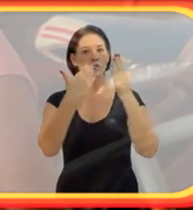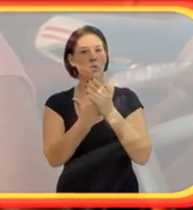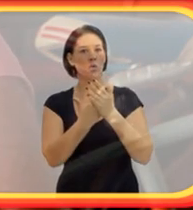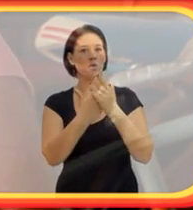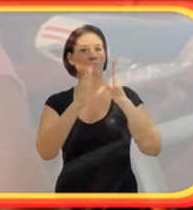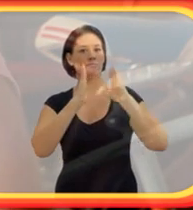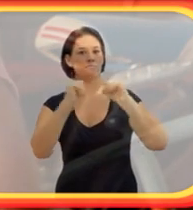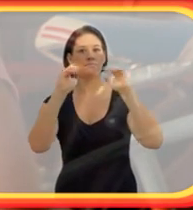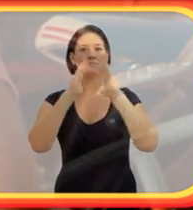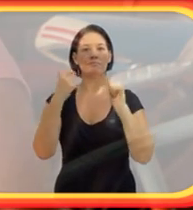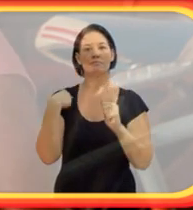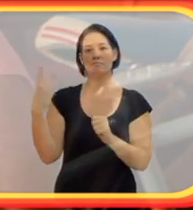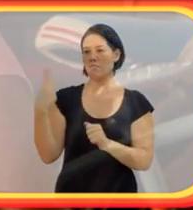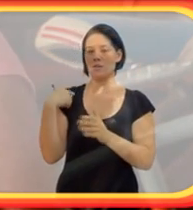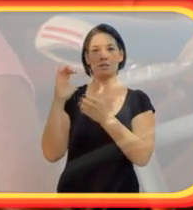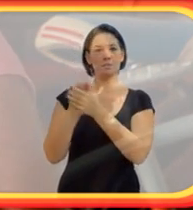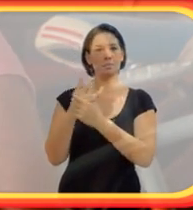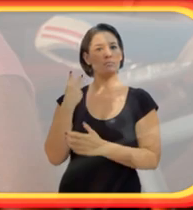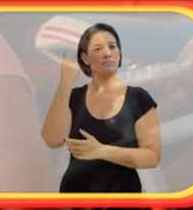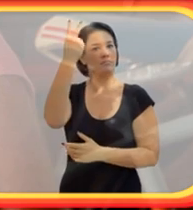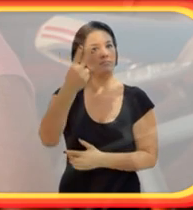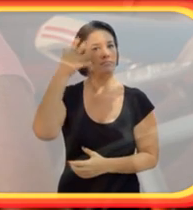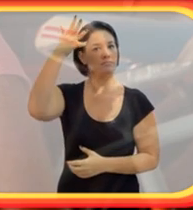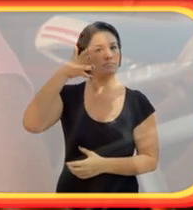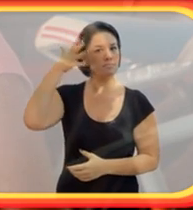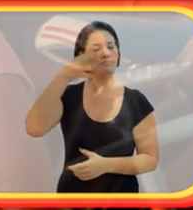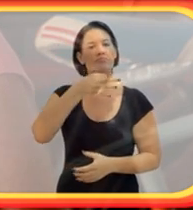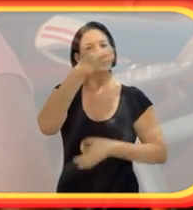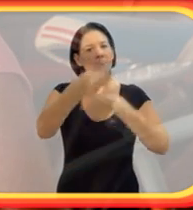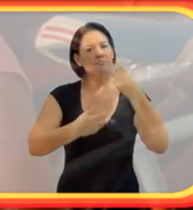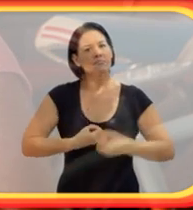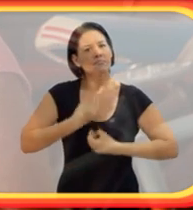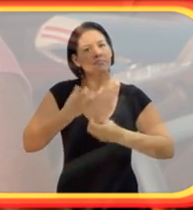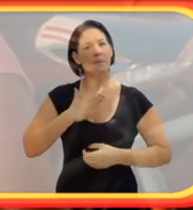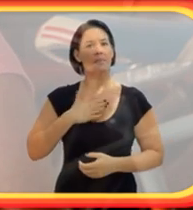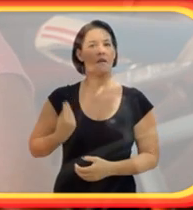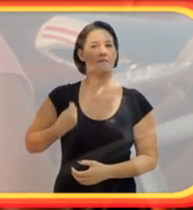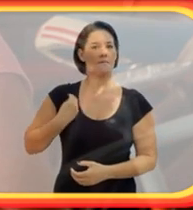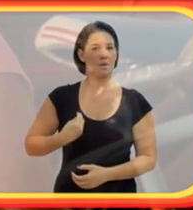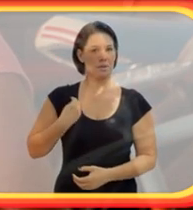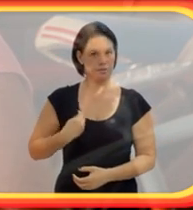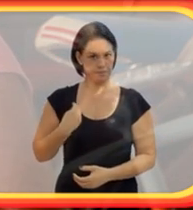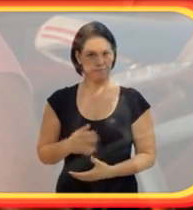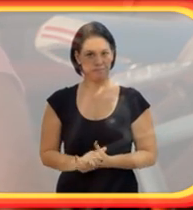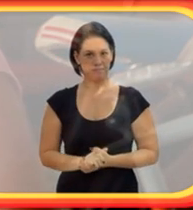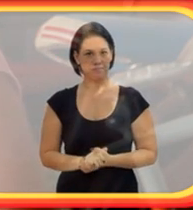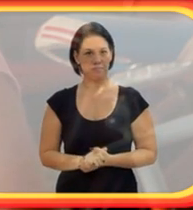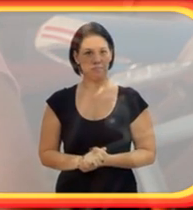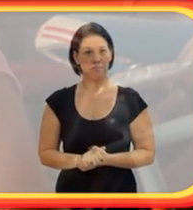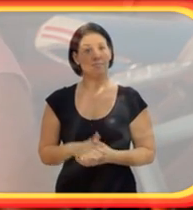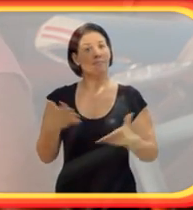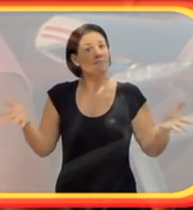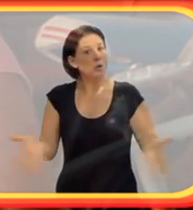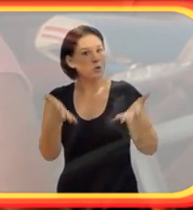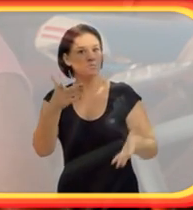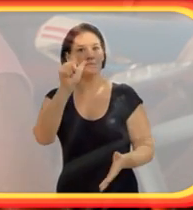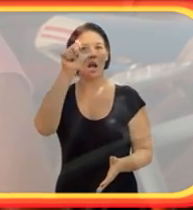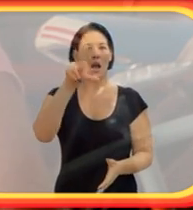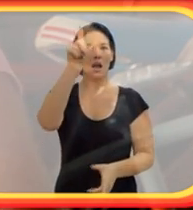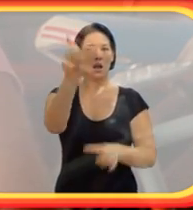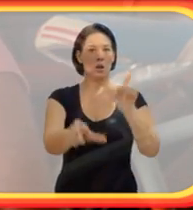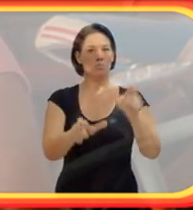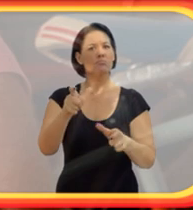gente chamava de escolas, chamava eu e a Sandra para eu ir lá fazer tipo um relato sobre a minha vida,